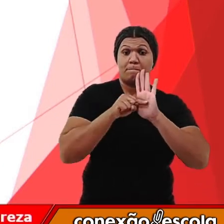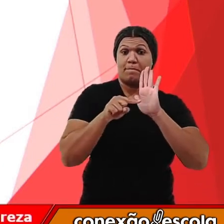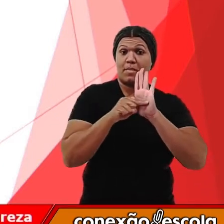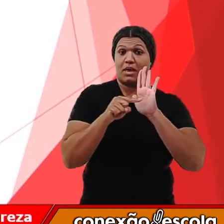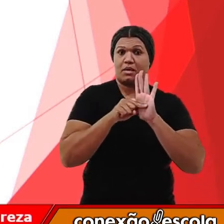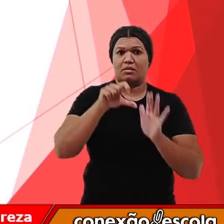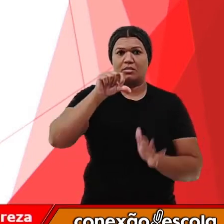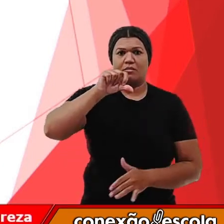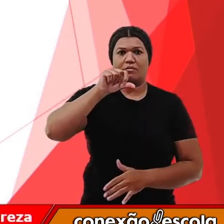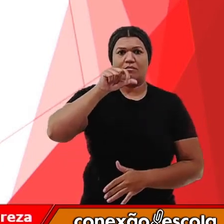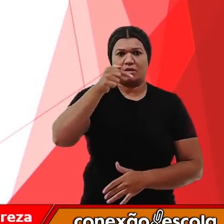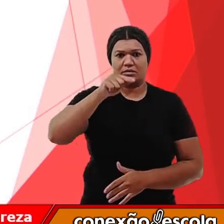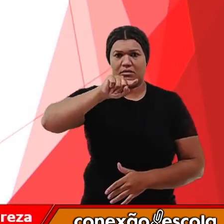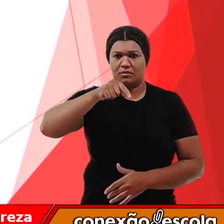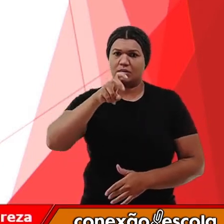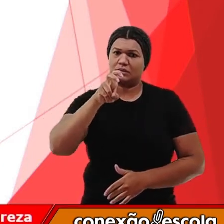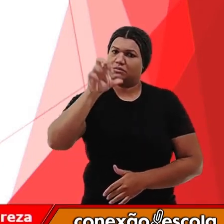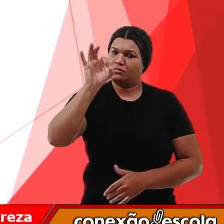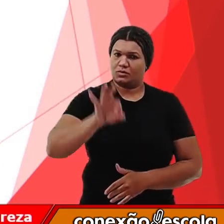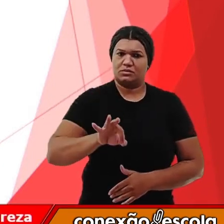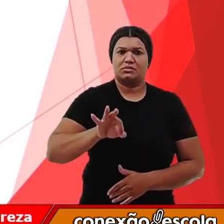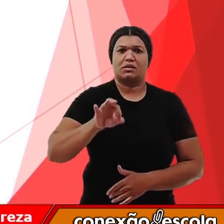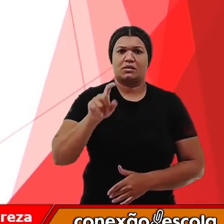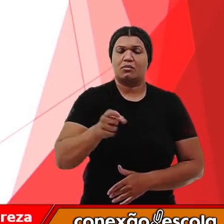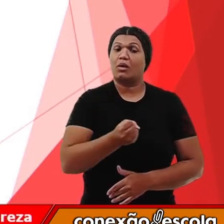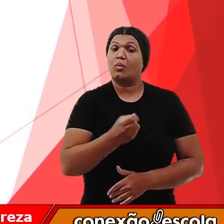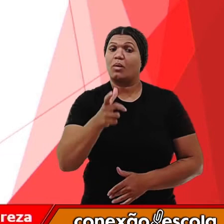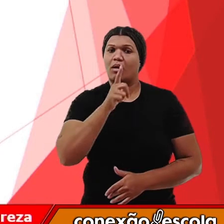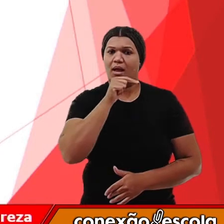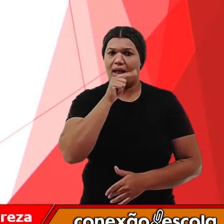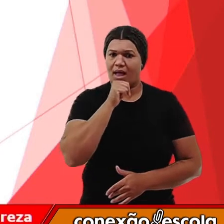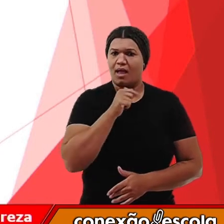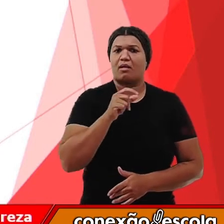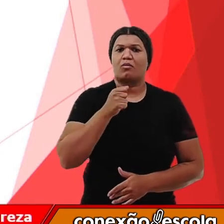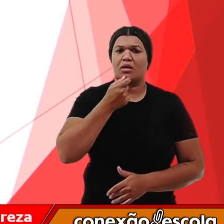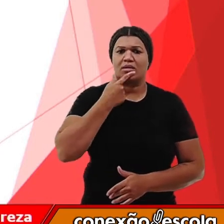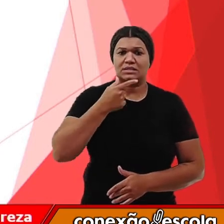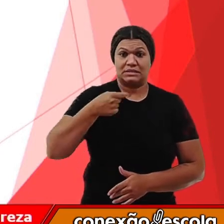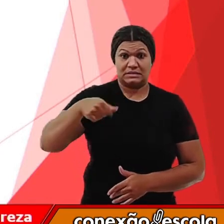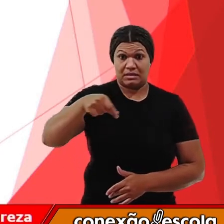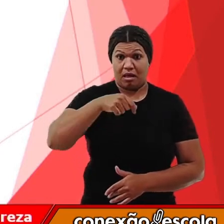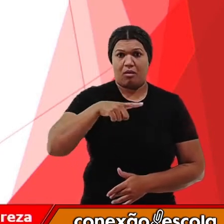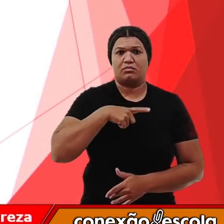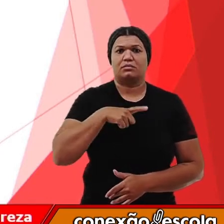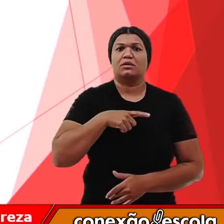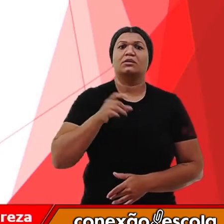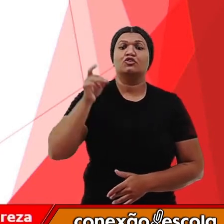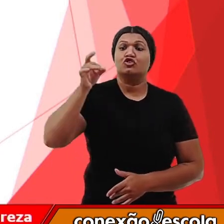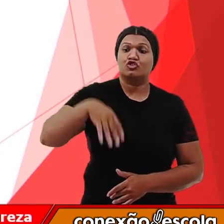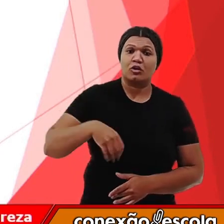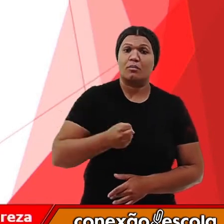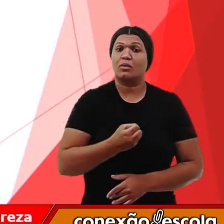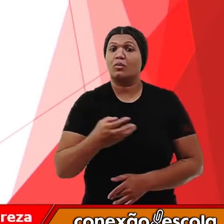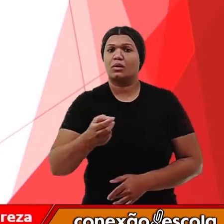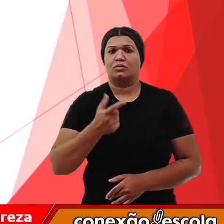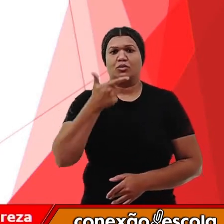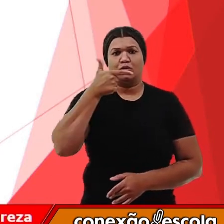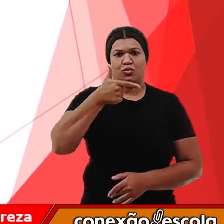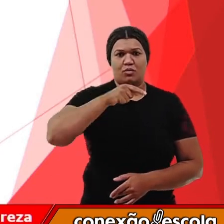97,5%, que é a quantidade de água salgada que nós temos no planeta, resta 2